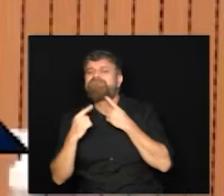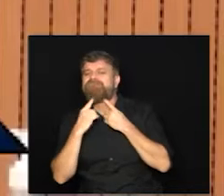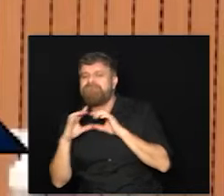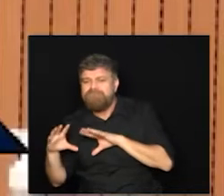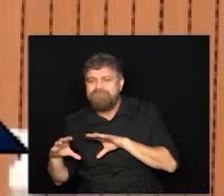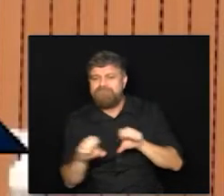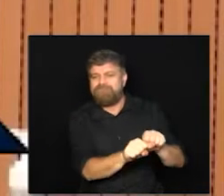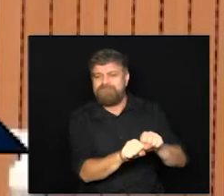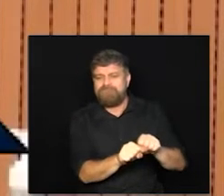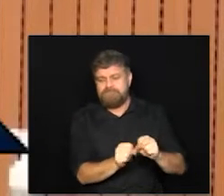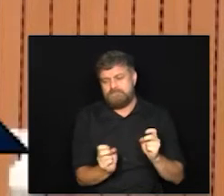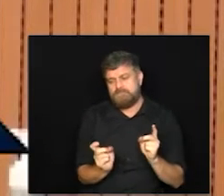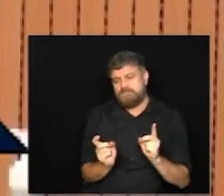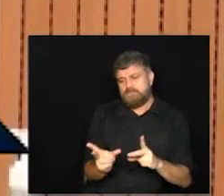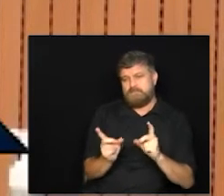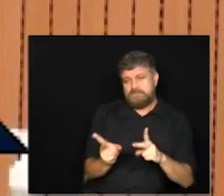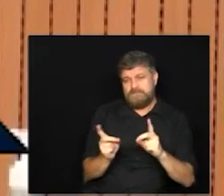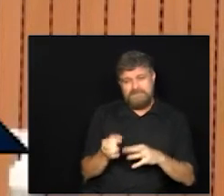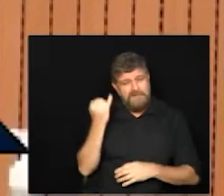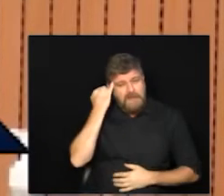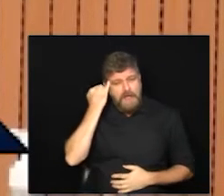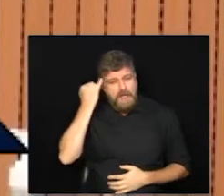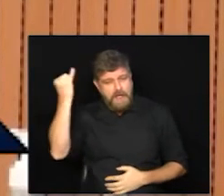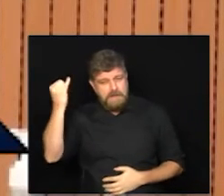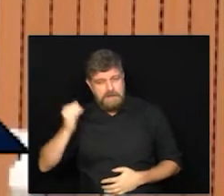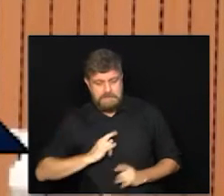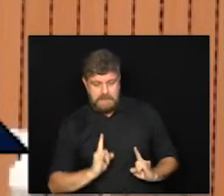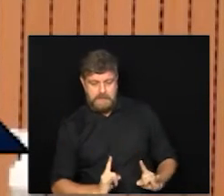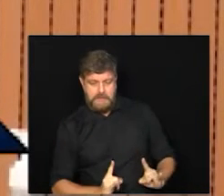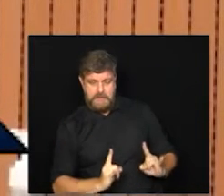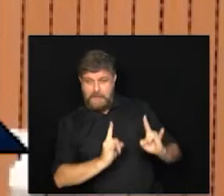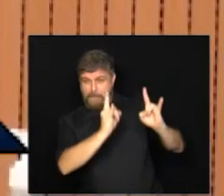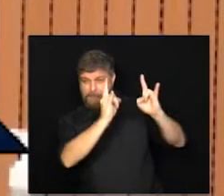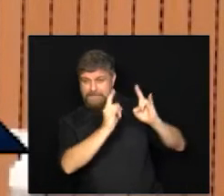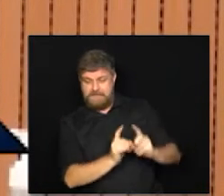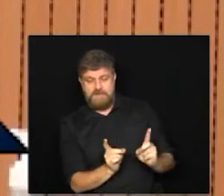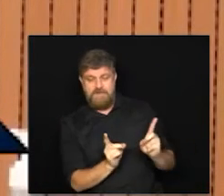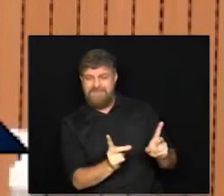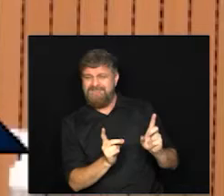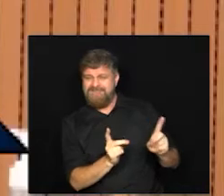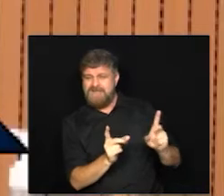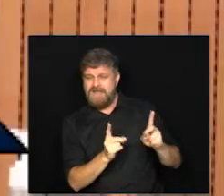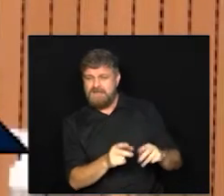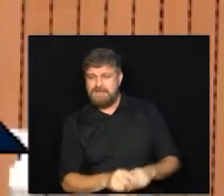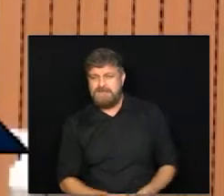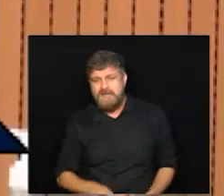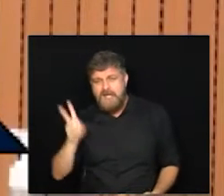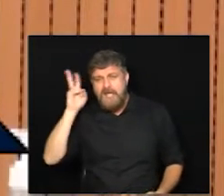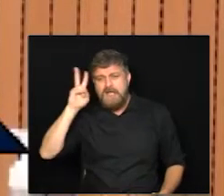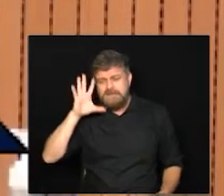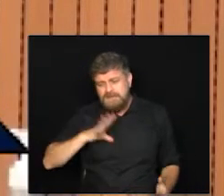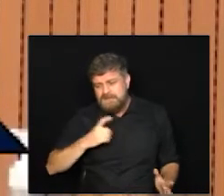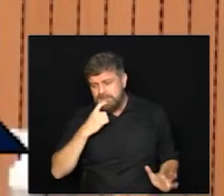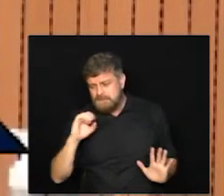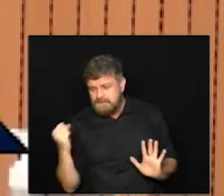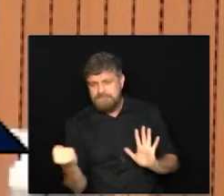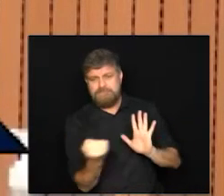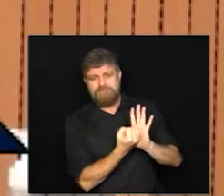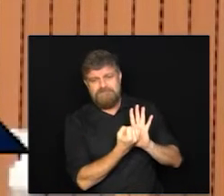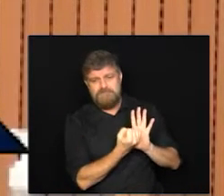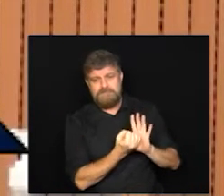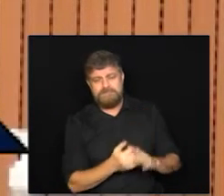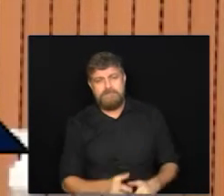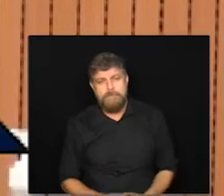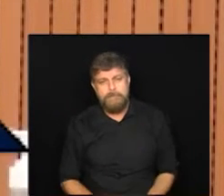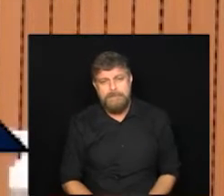pauta da cidade a ideia de alienação ou venda daquele patrimônio histórico e cultural da